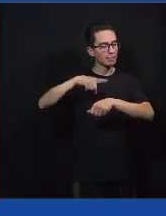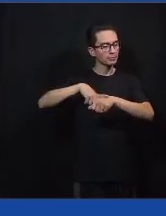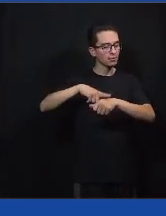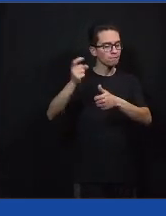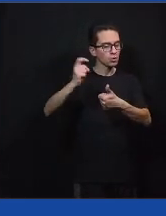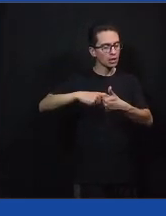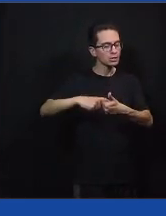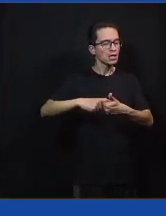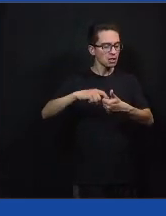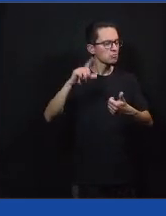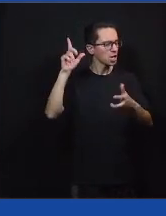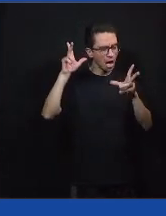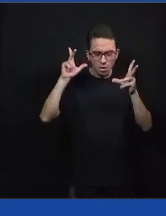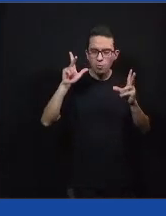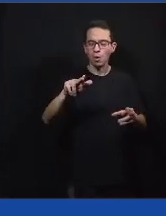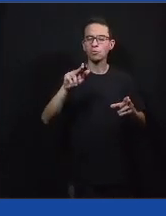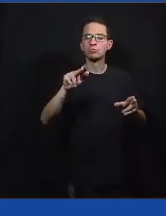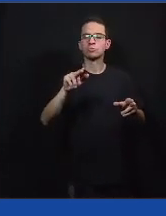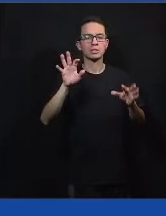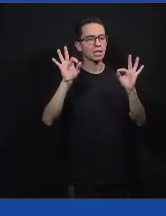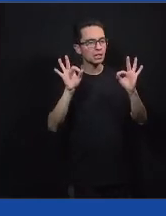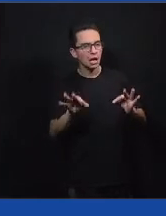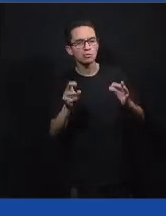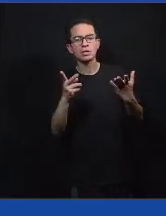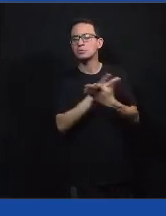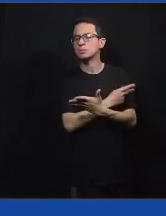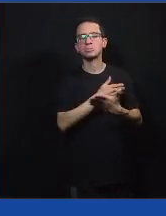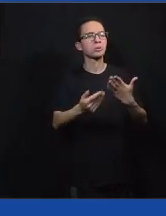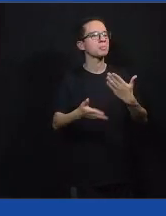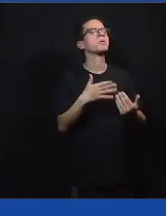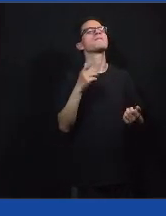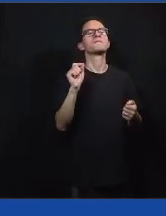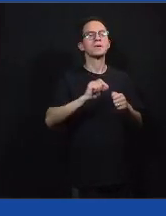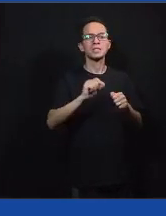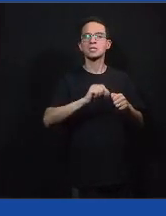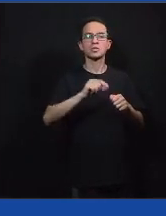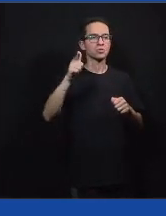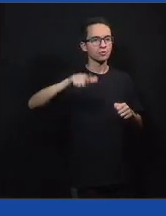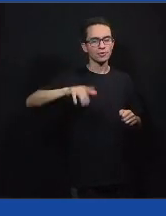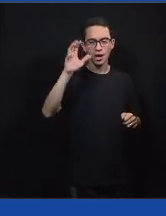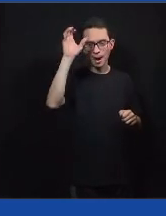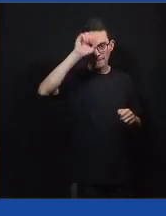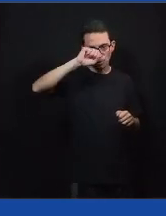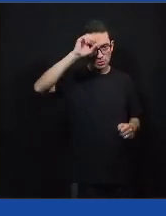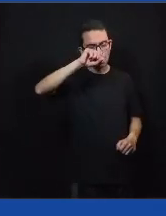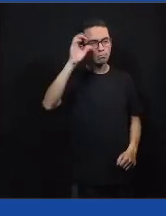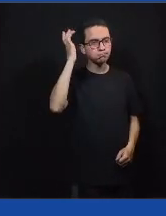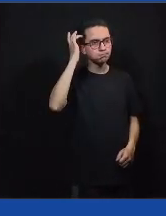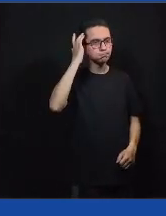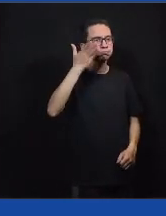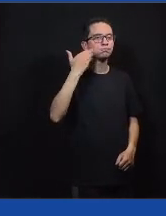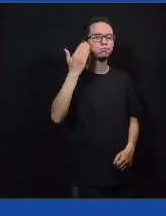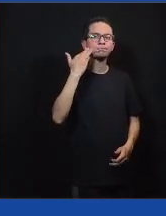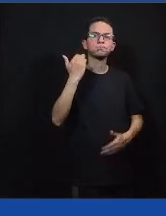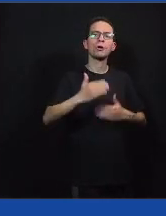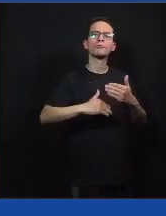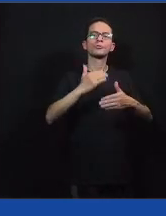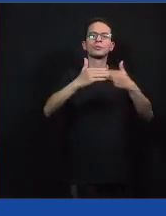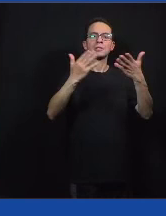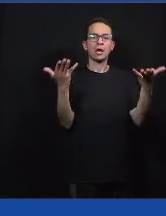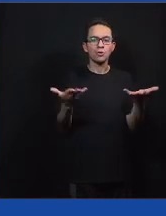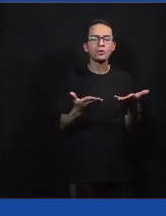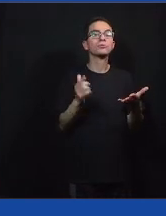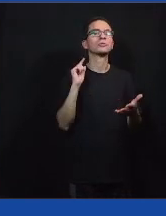com todos os erros, com todos os acertos, com todos os aprendizados. Acho que a gente aprendeu que é a hora de